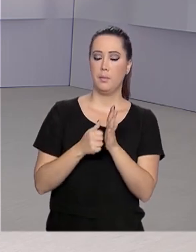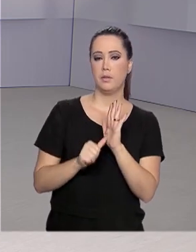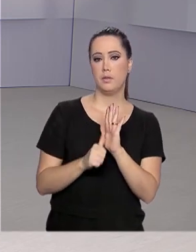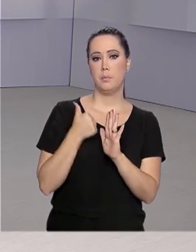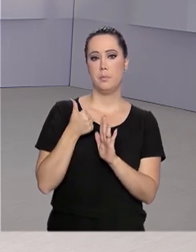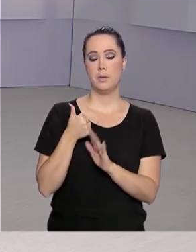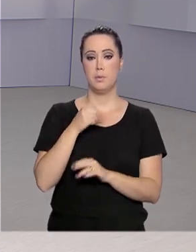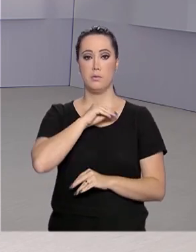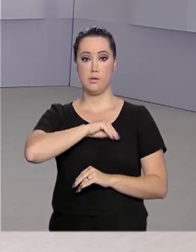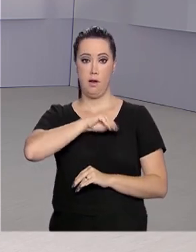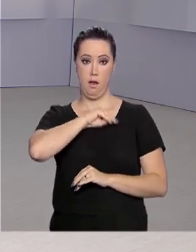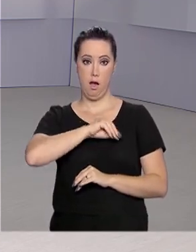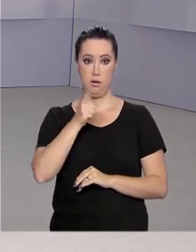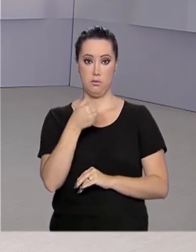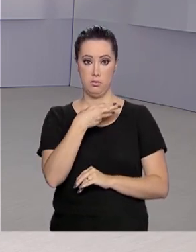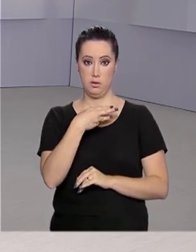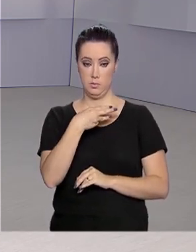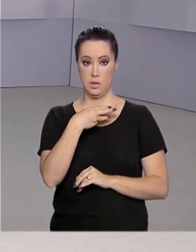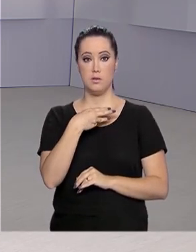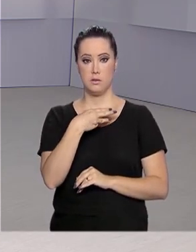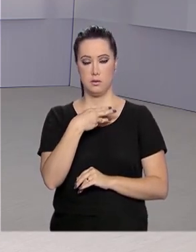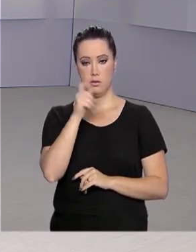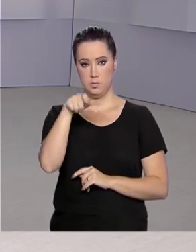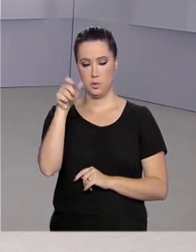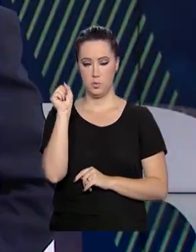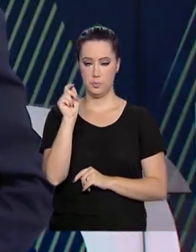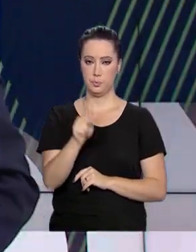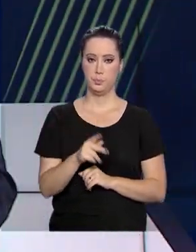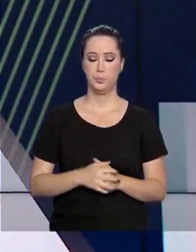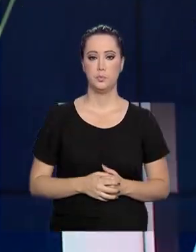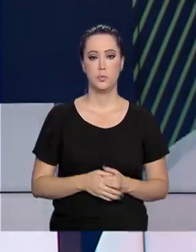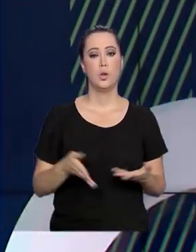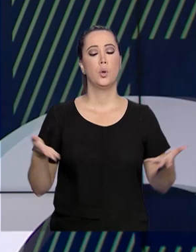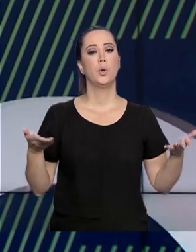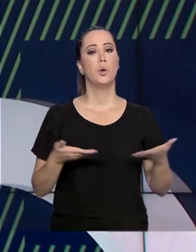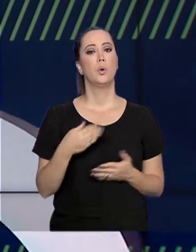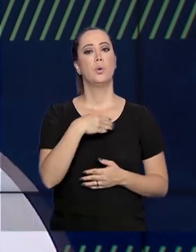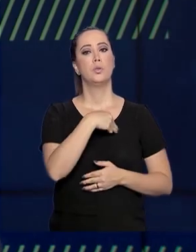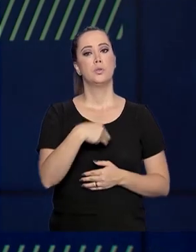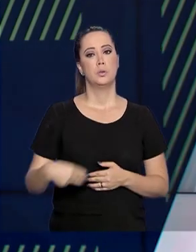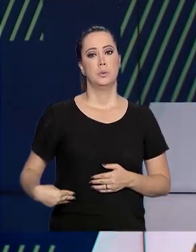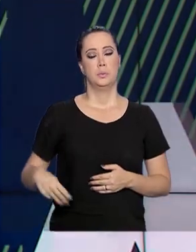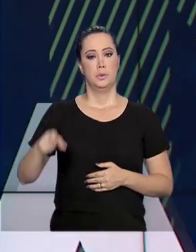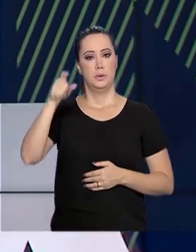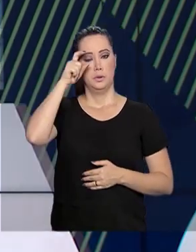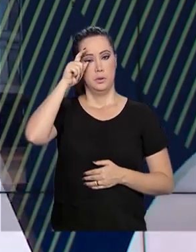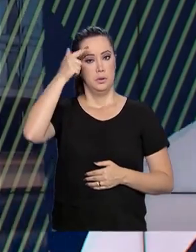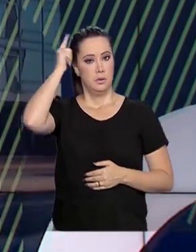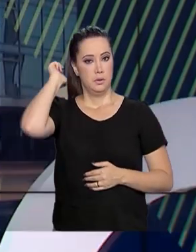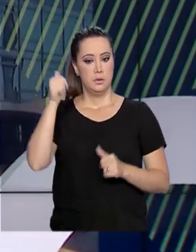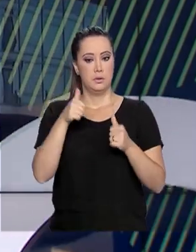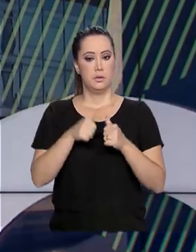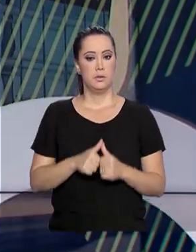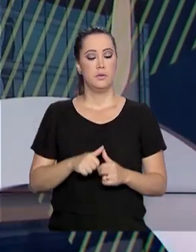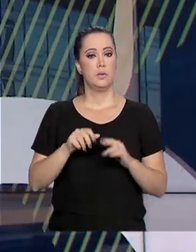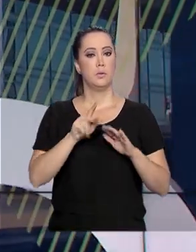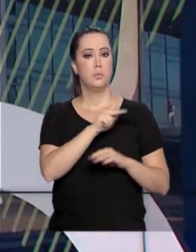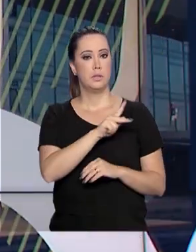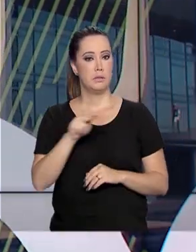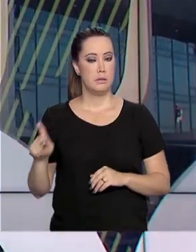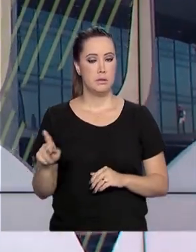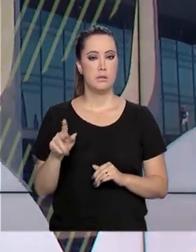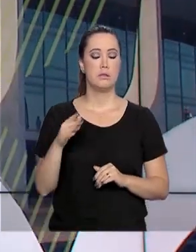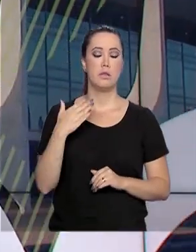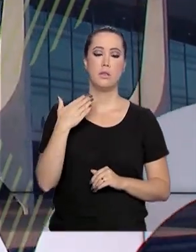parcela do 13º salário para aposentados. Hoje, ministro Paulo Guedes esteve com presidentes dos bancos